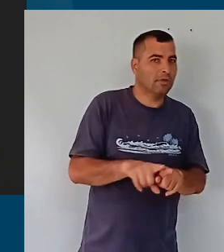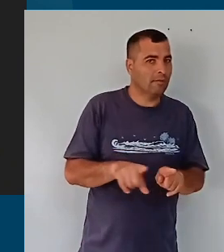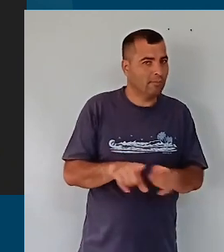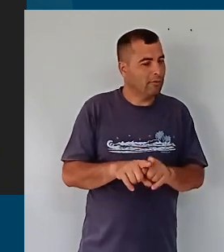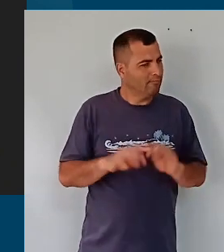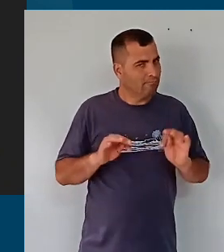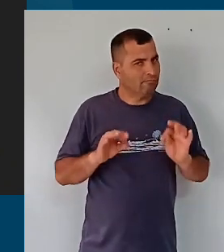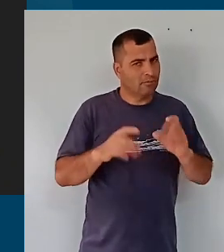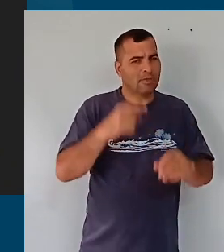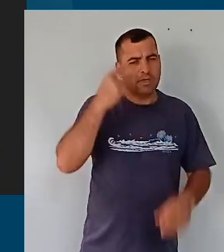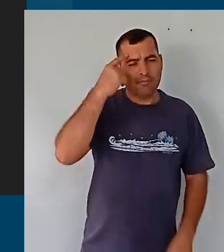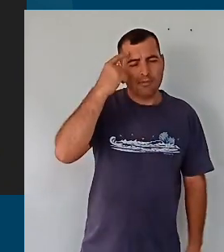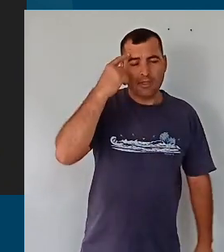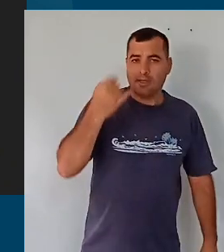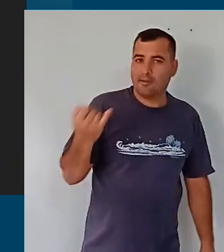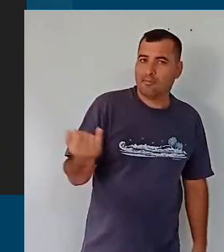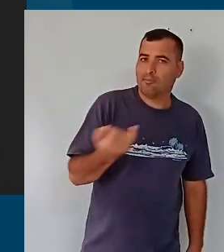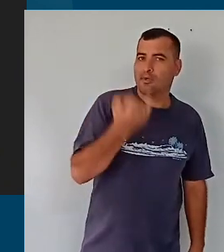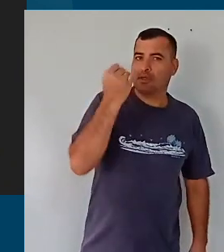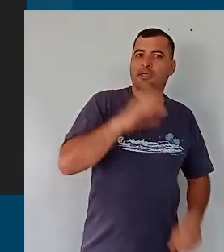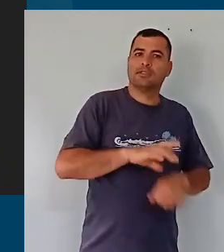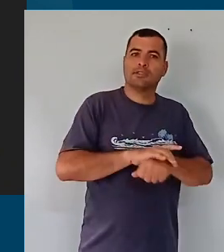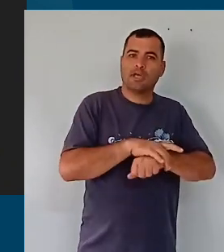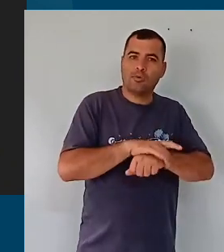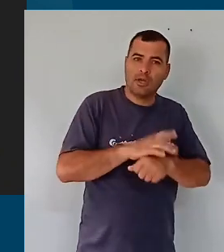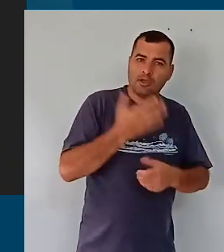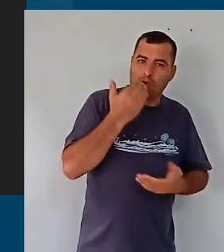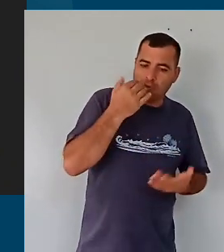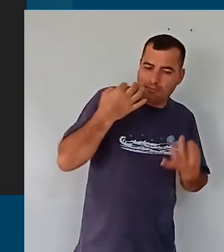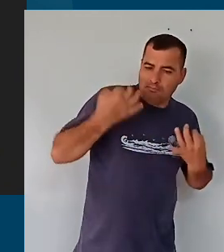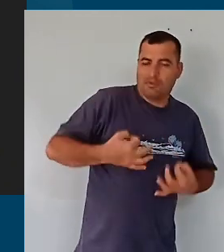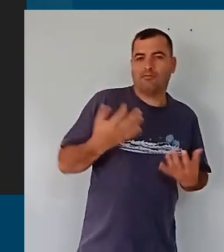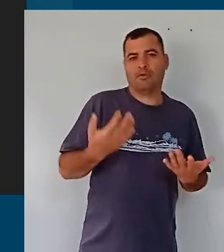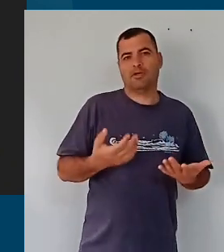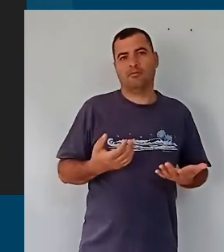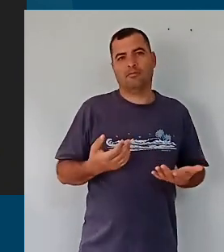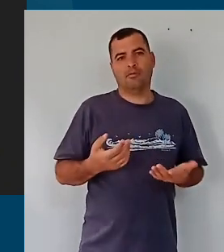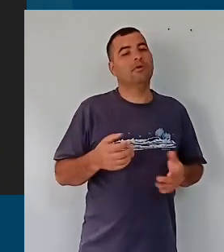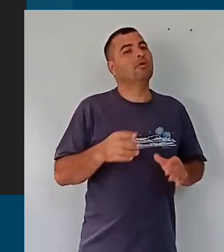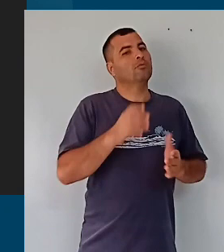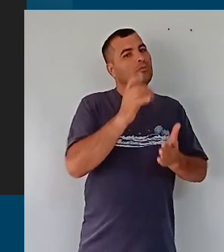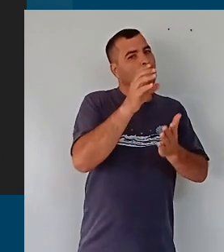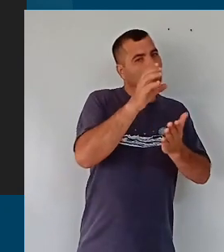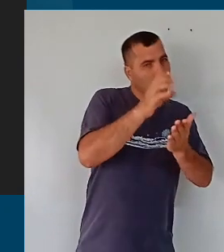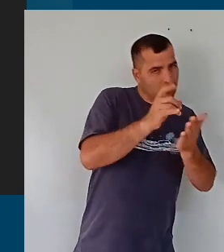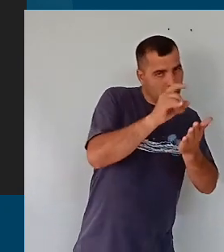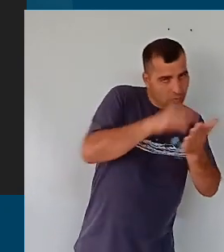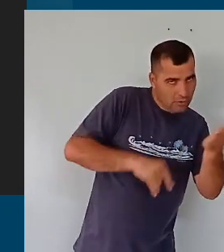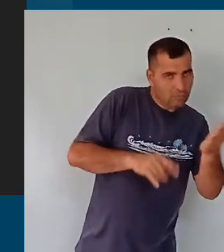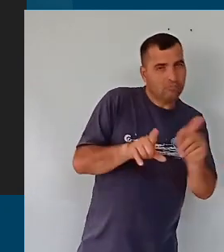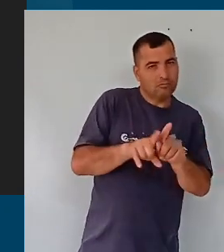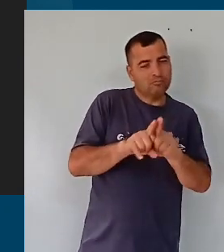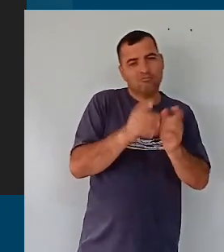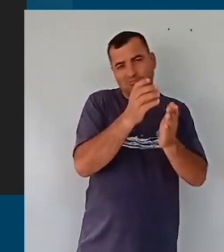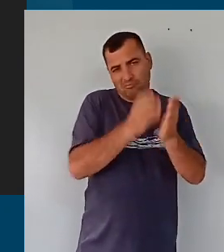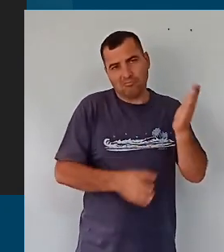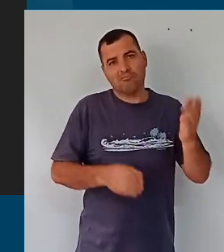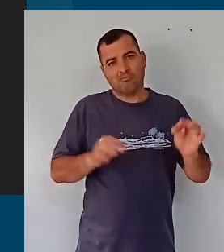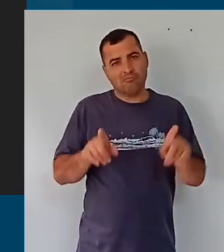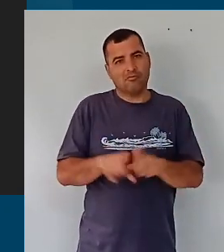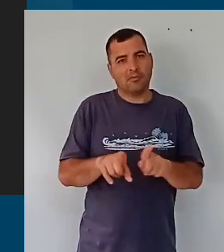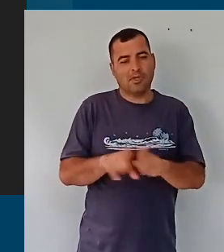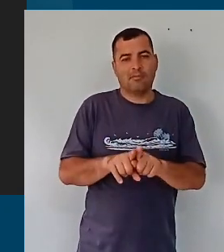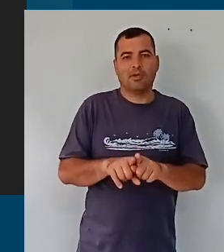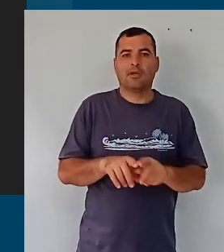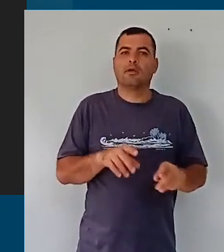refletir sobre isso, a importância da segurança alimentar dentro do nosso currículo, mas também no campo estratégico da